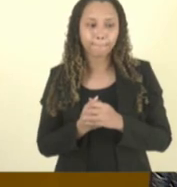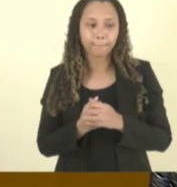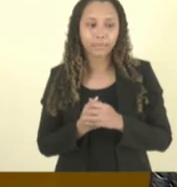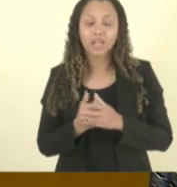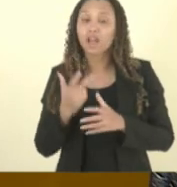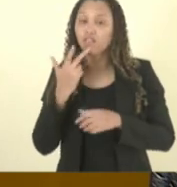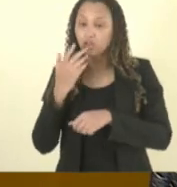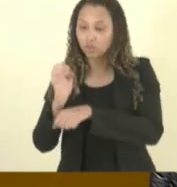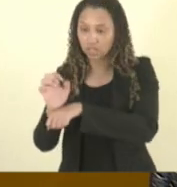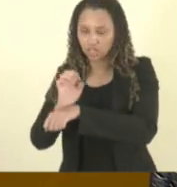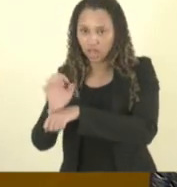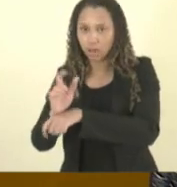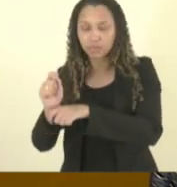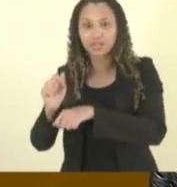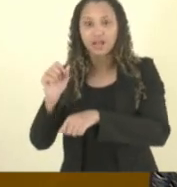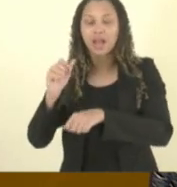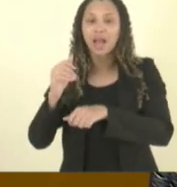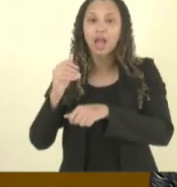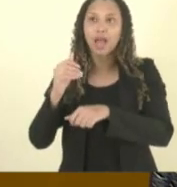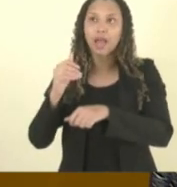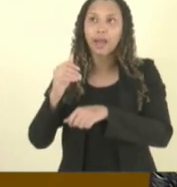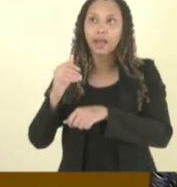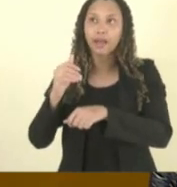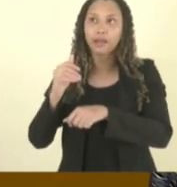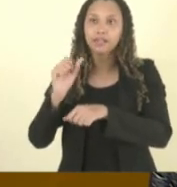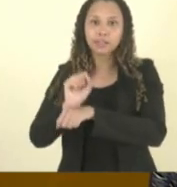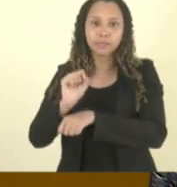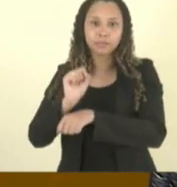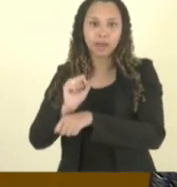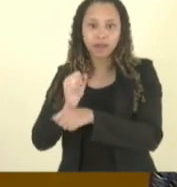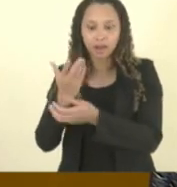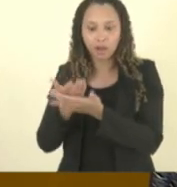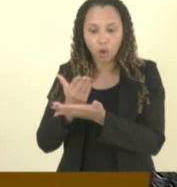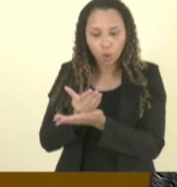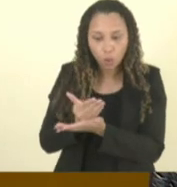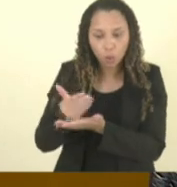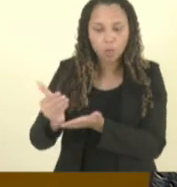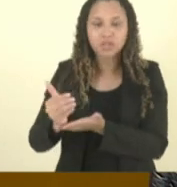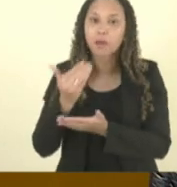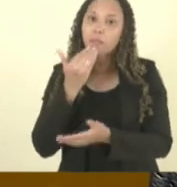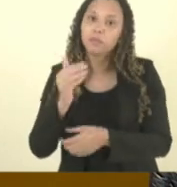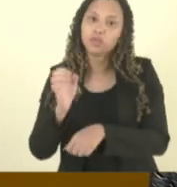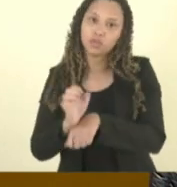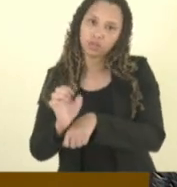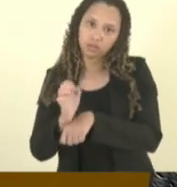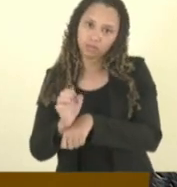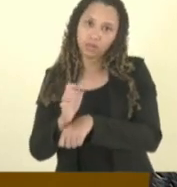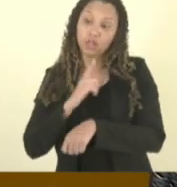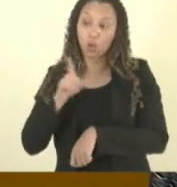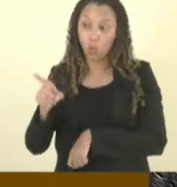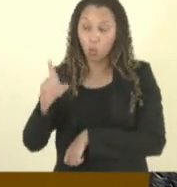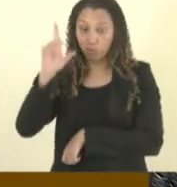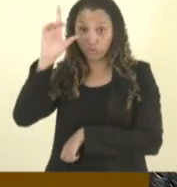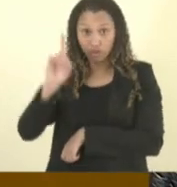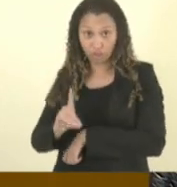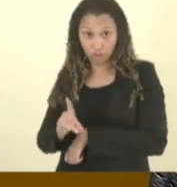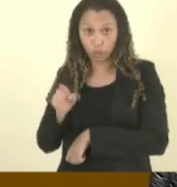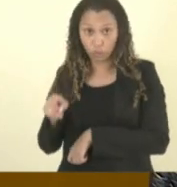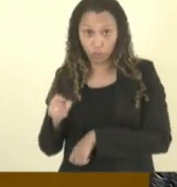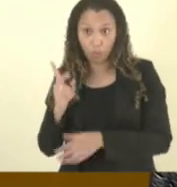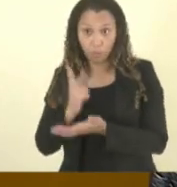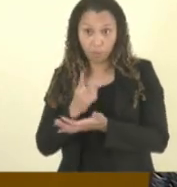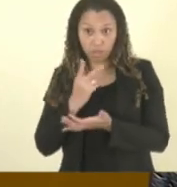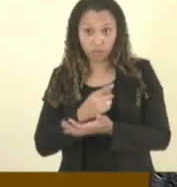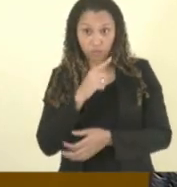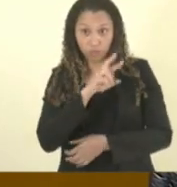estagiários segundo mesmo os e-mails que o próprio diretor que é da mesma escola que o filho que o